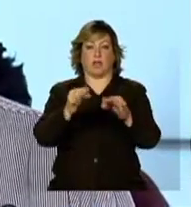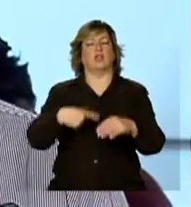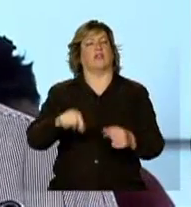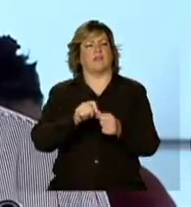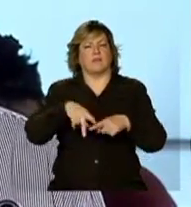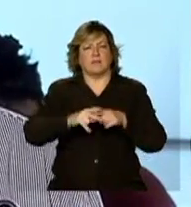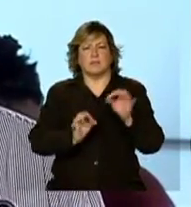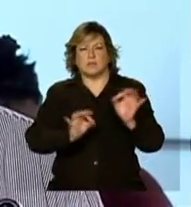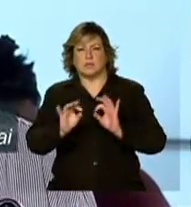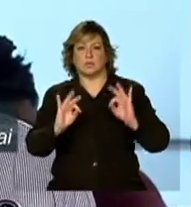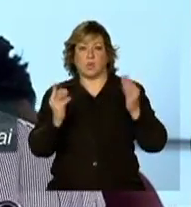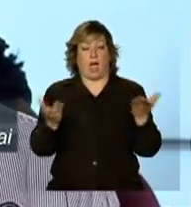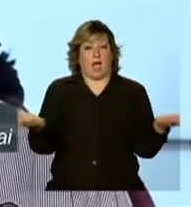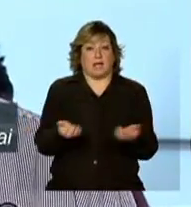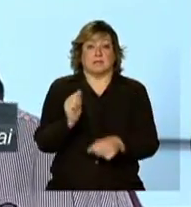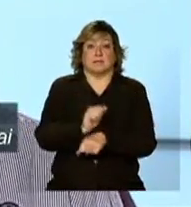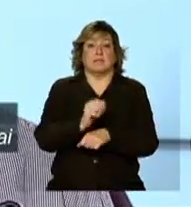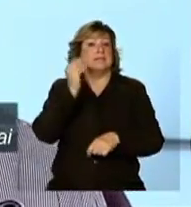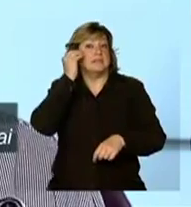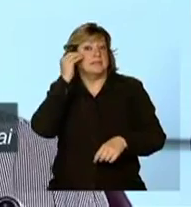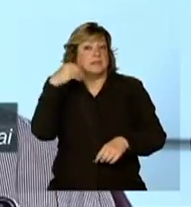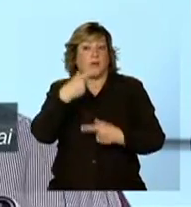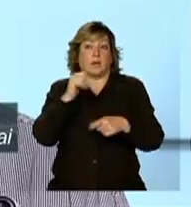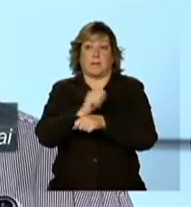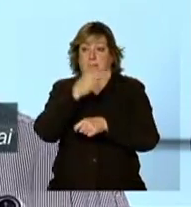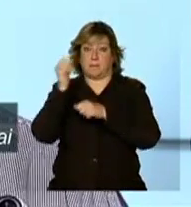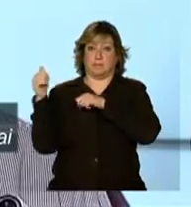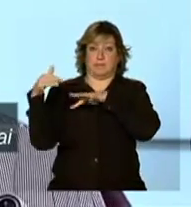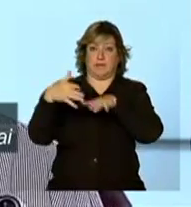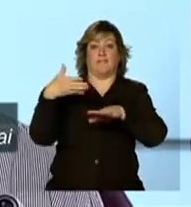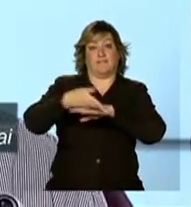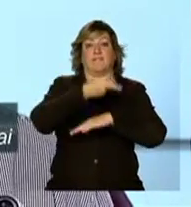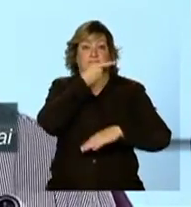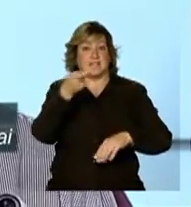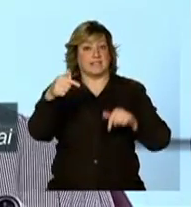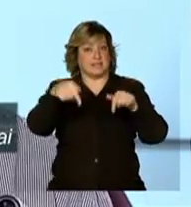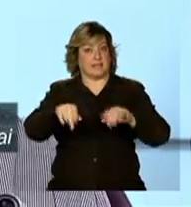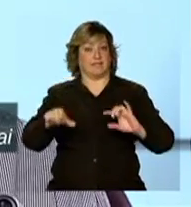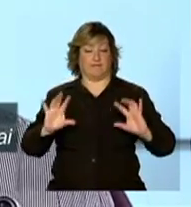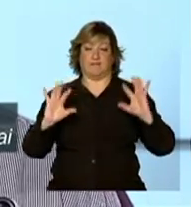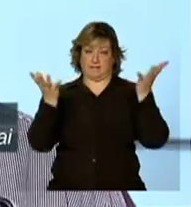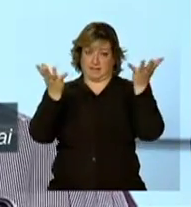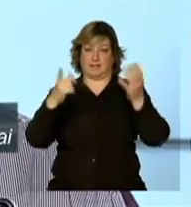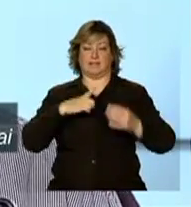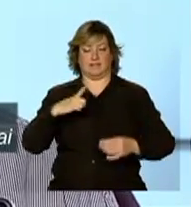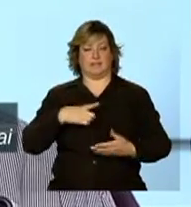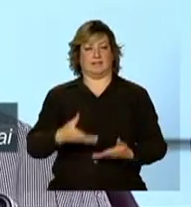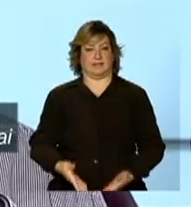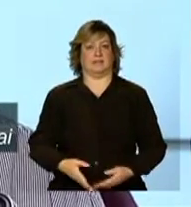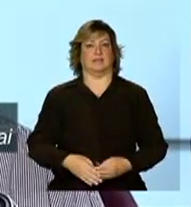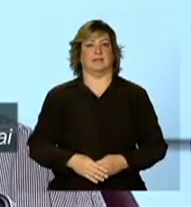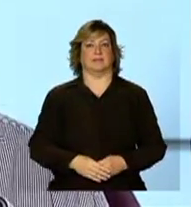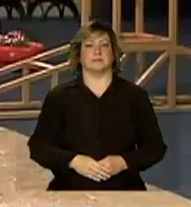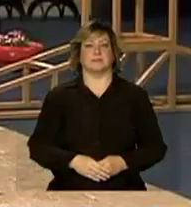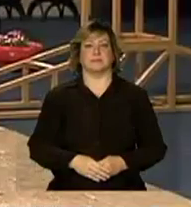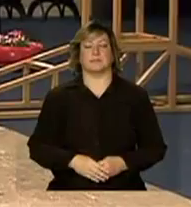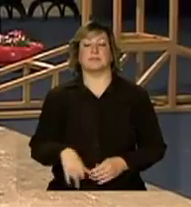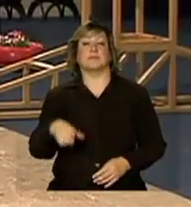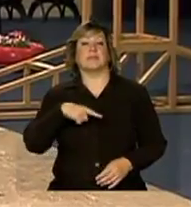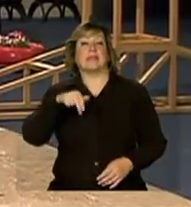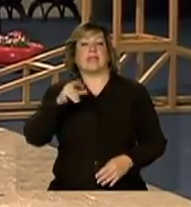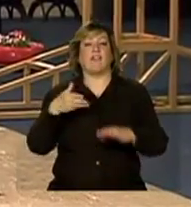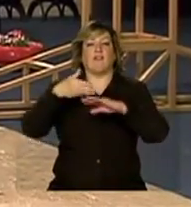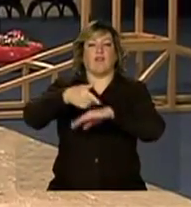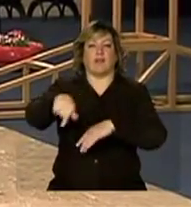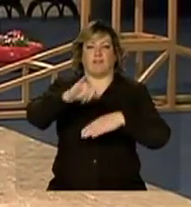Montamos todos os equipamentos, agora a gente está nos testes e nos finalmentes para poder esperar o público que está chegando para o evento. Quem